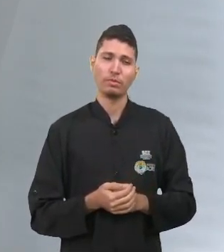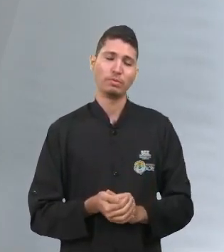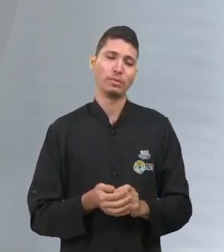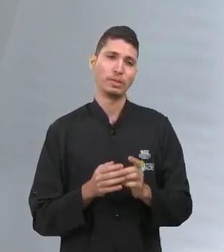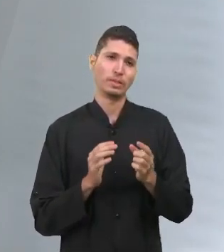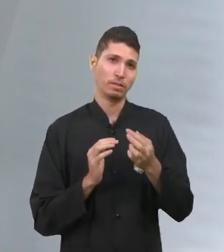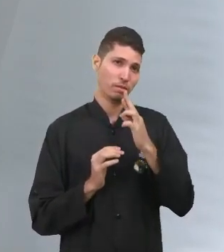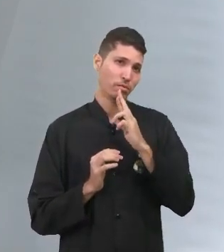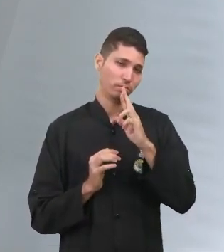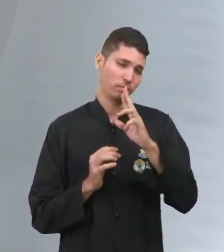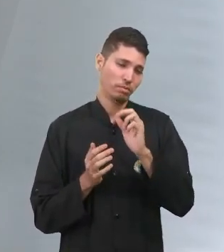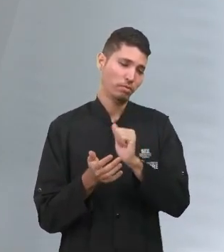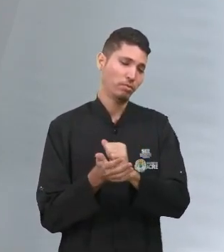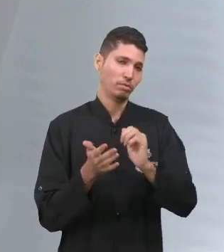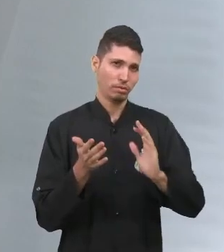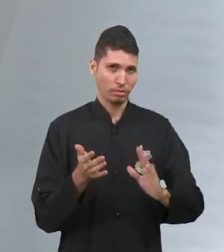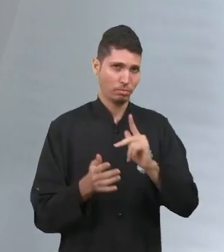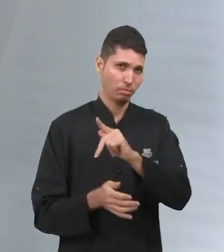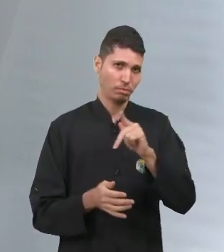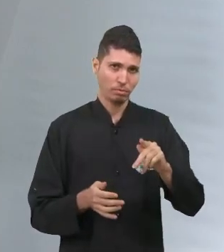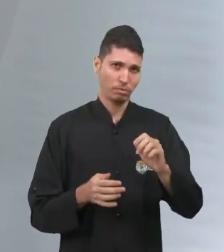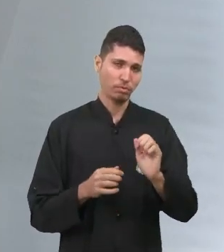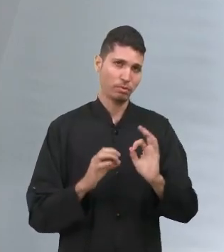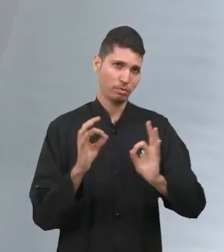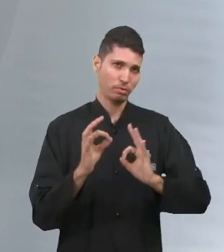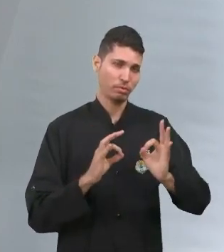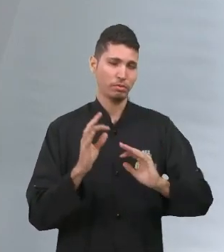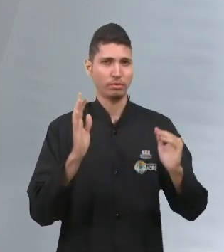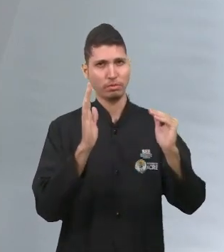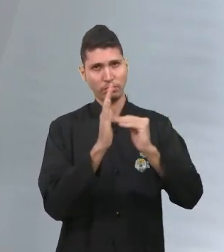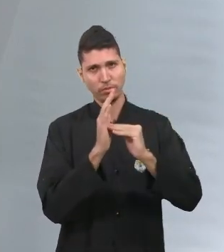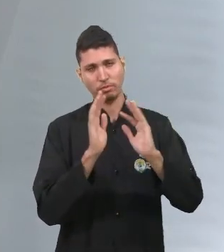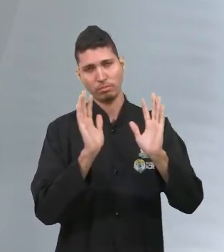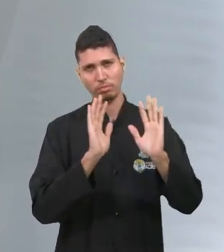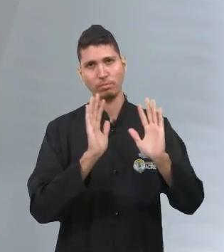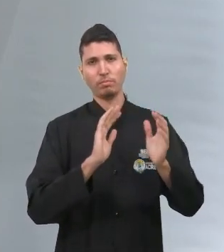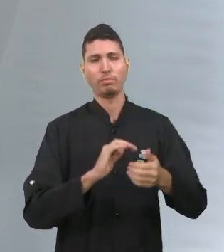que o professor regente aí deixou para vocês. Tchau, tchau. Até lá.